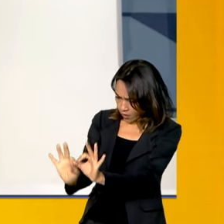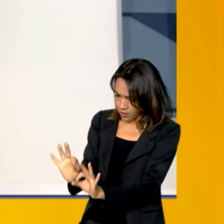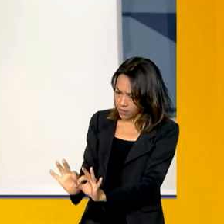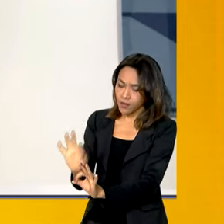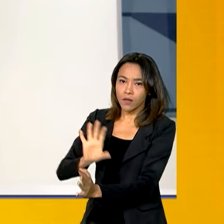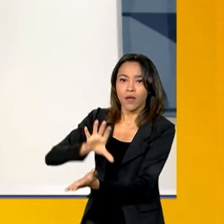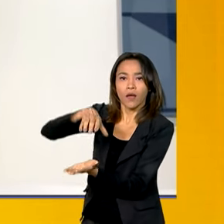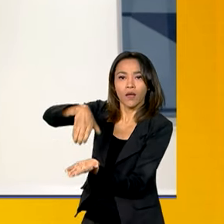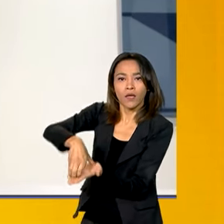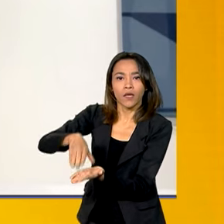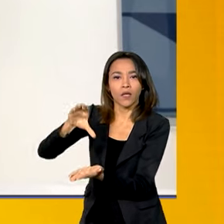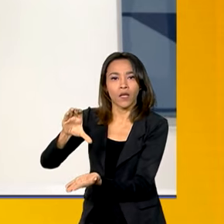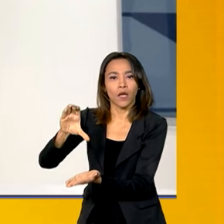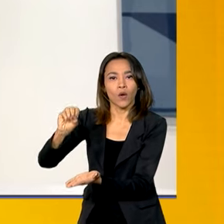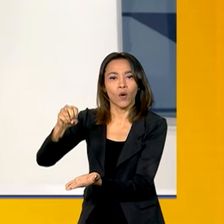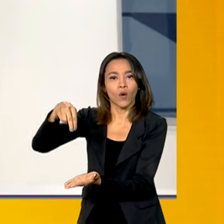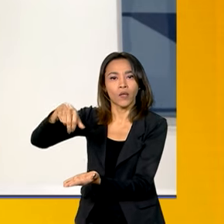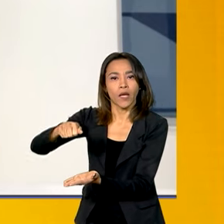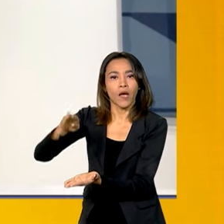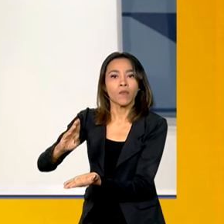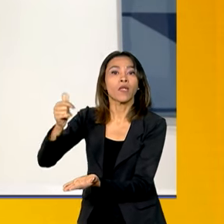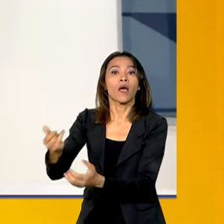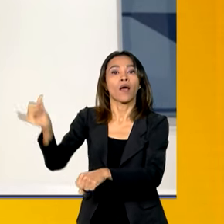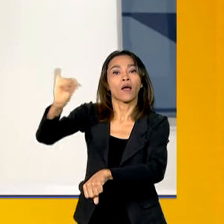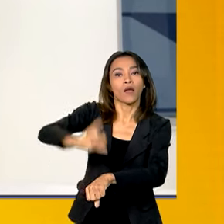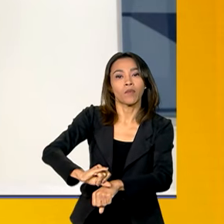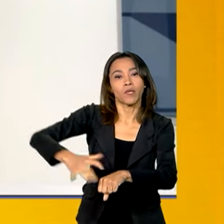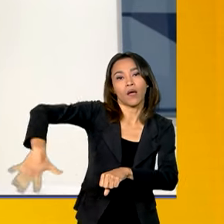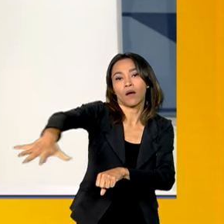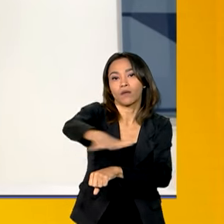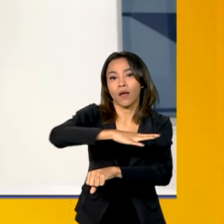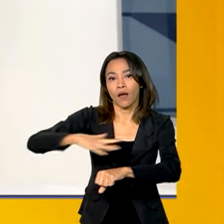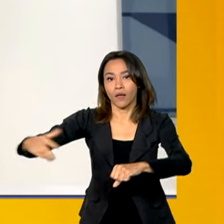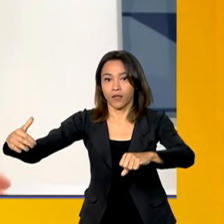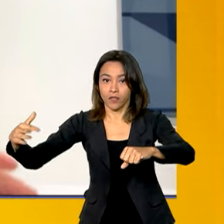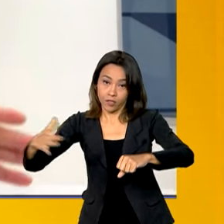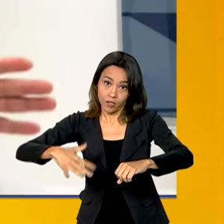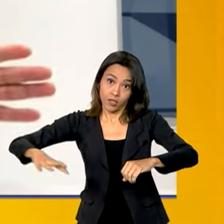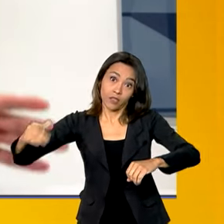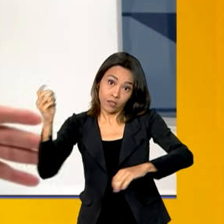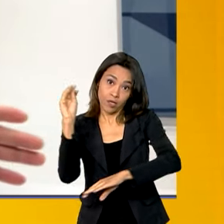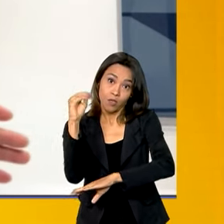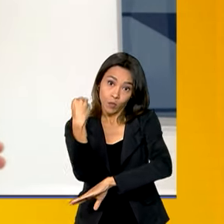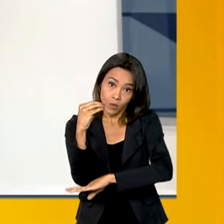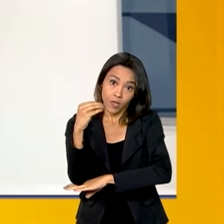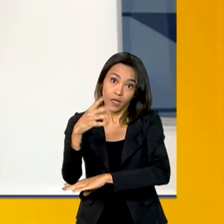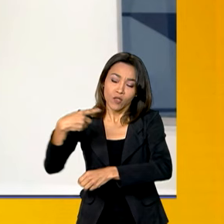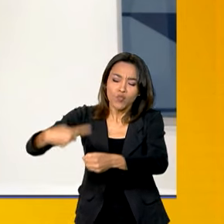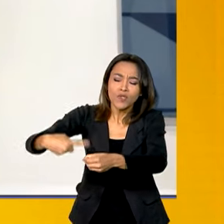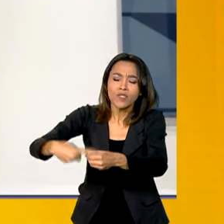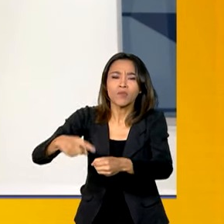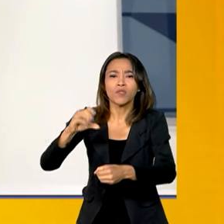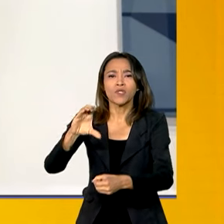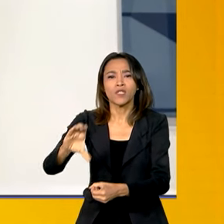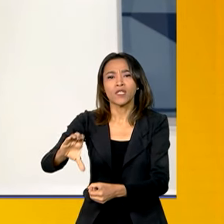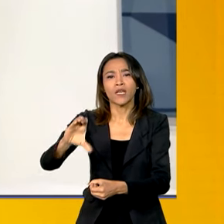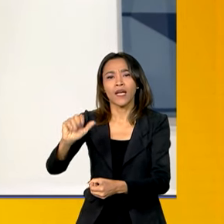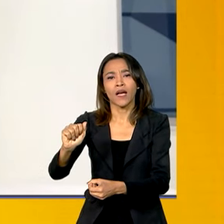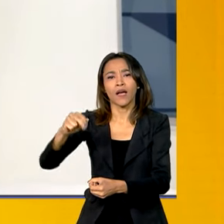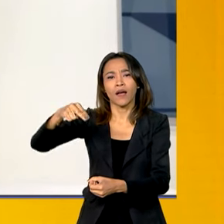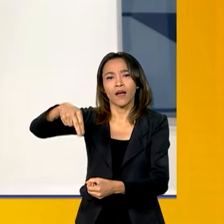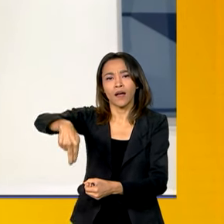fica localizada aqui na região metropolitana de Porto Alegre, no município de Canoas. Ali é o depósito central, mas